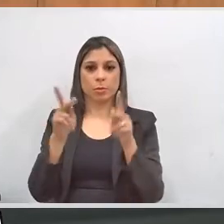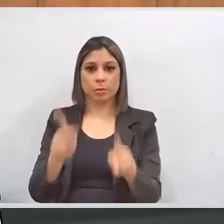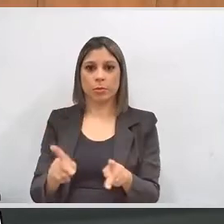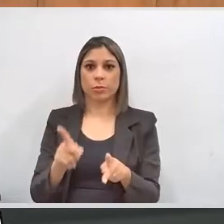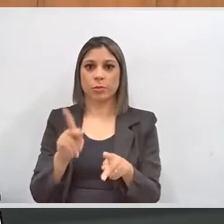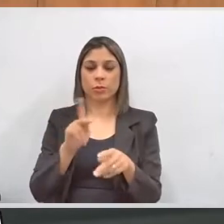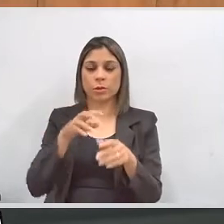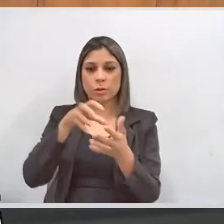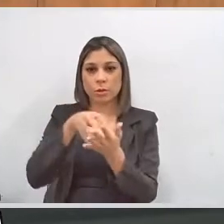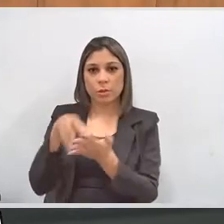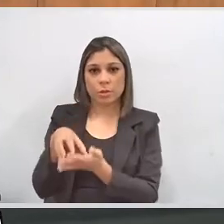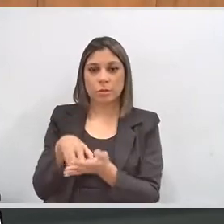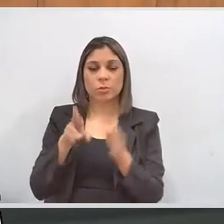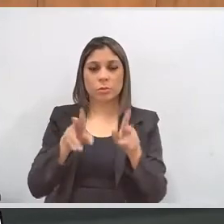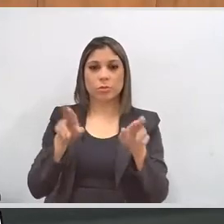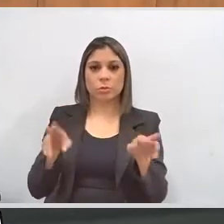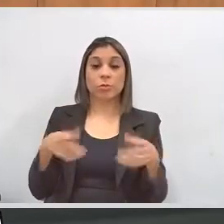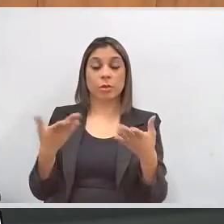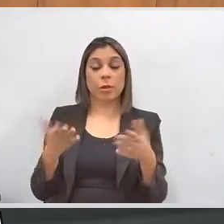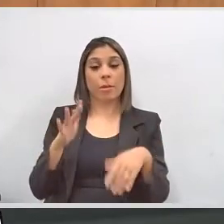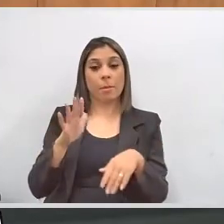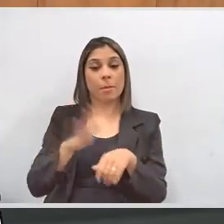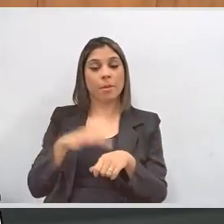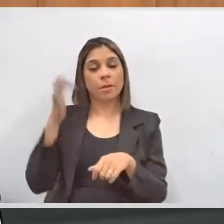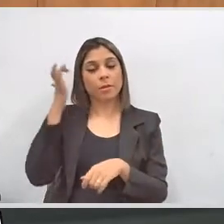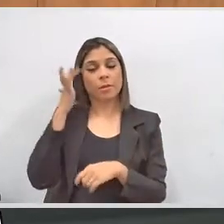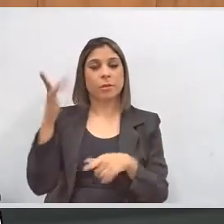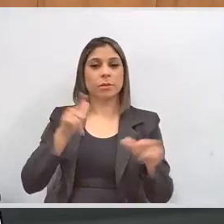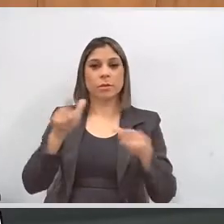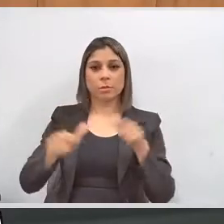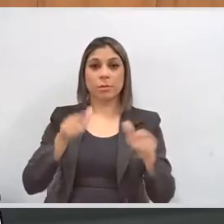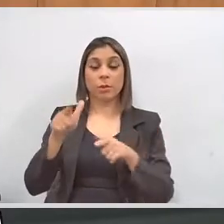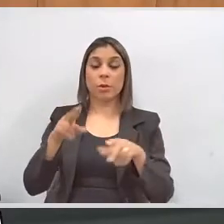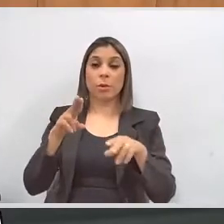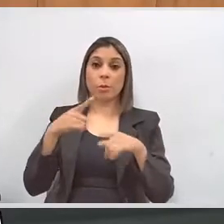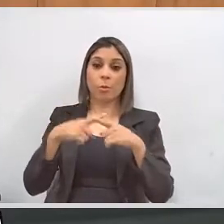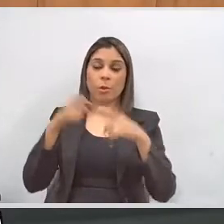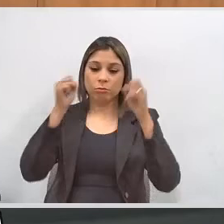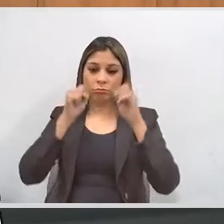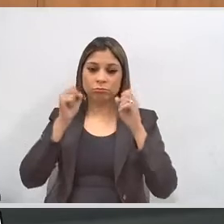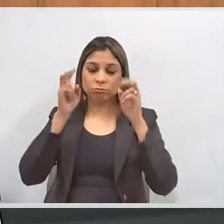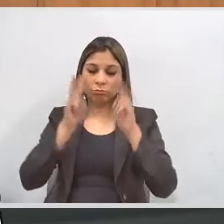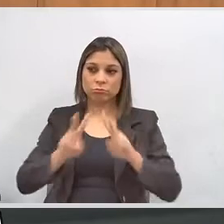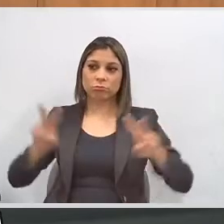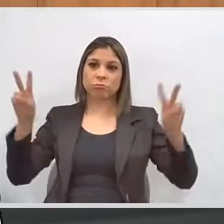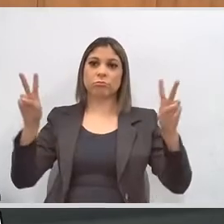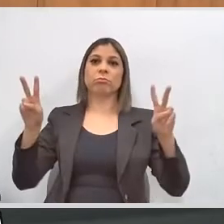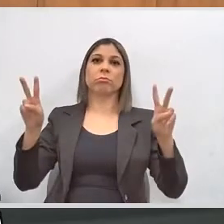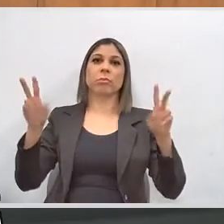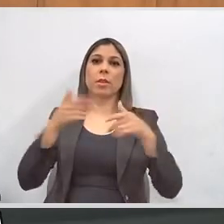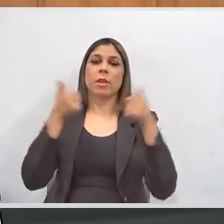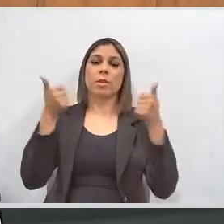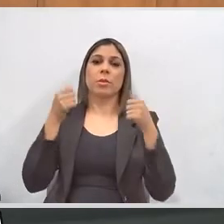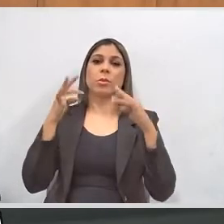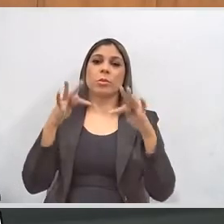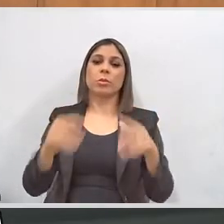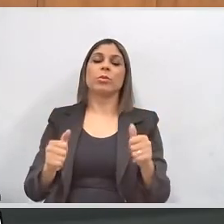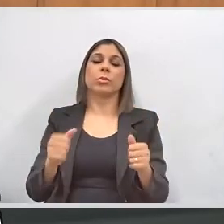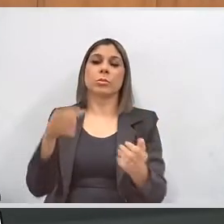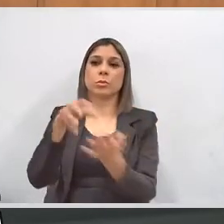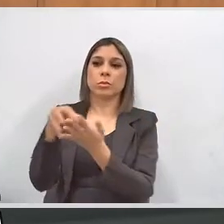diversificada. E isso facilita demais o trabalho, porque, assim, nós temos uma visão ampla de todos os setores.